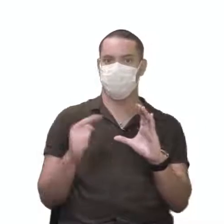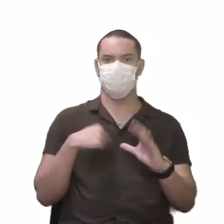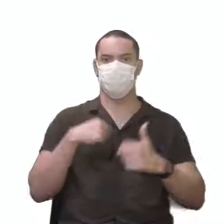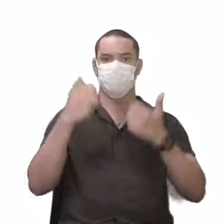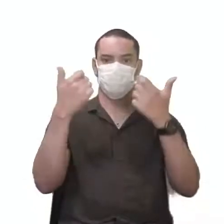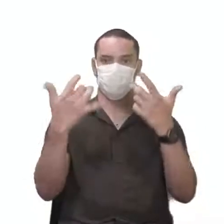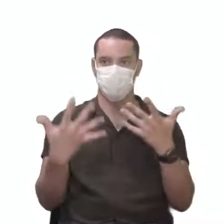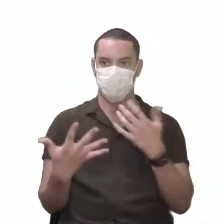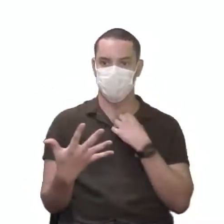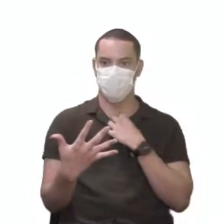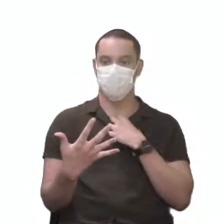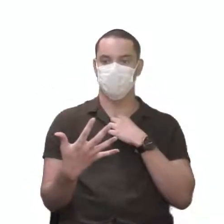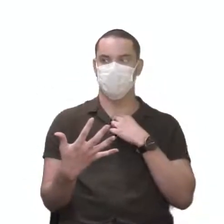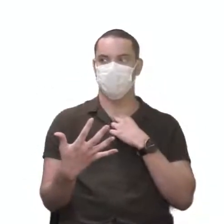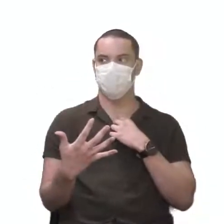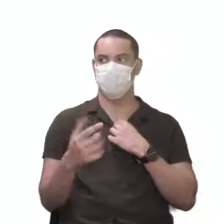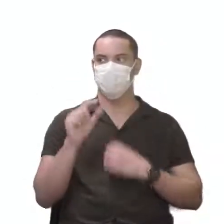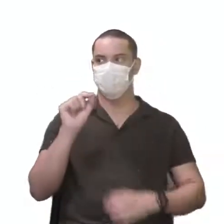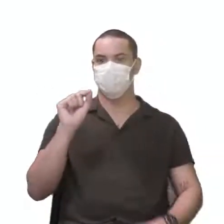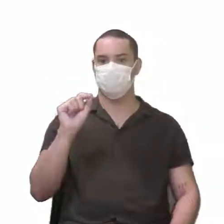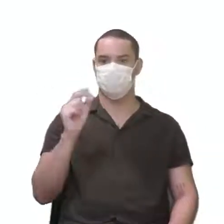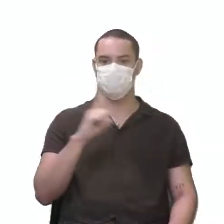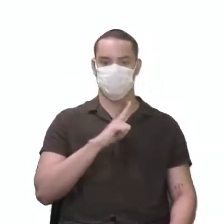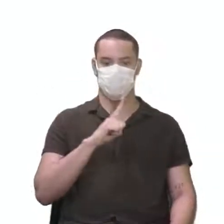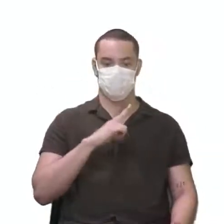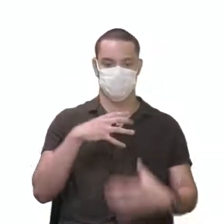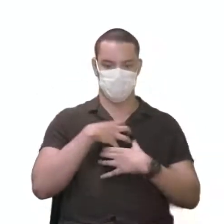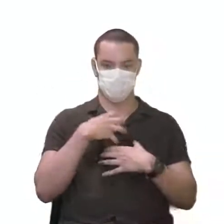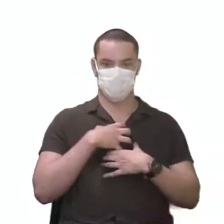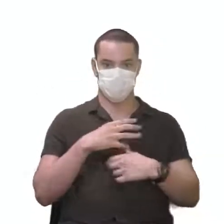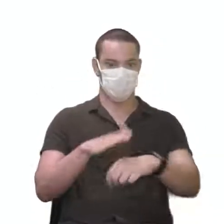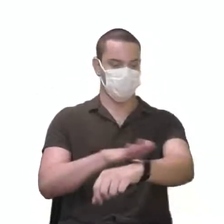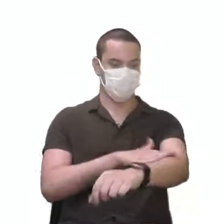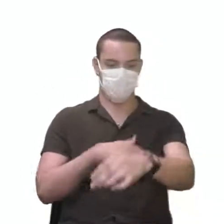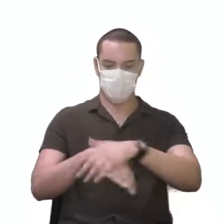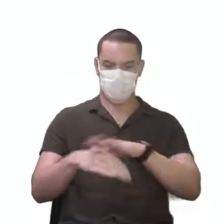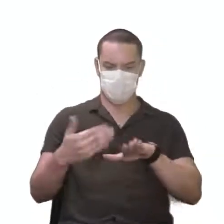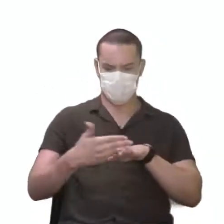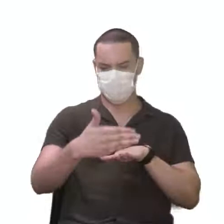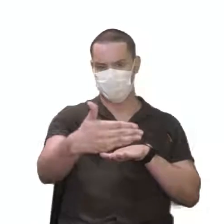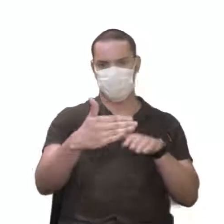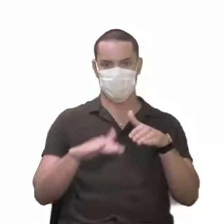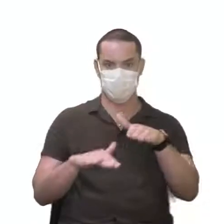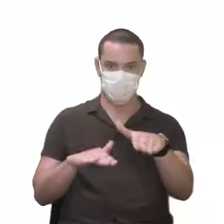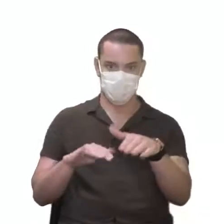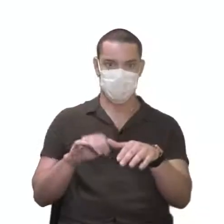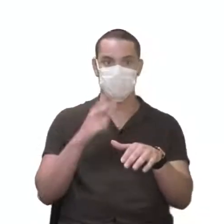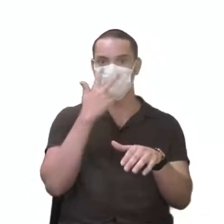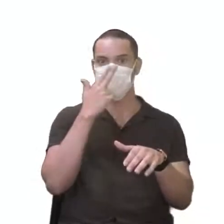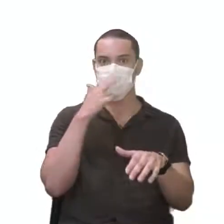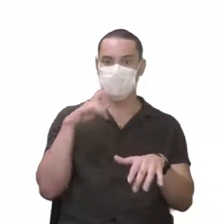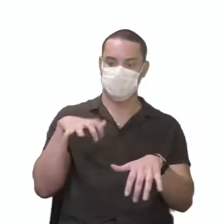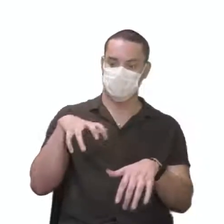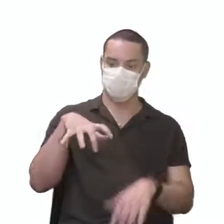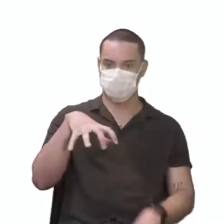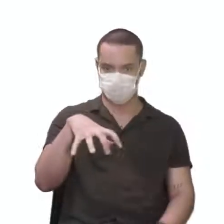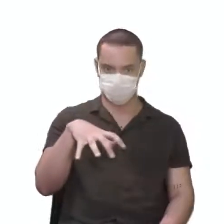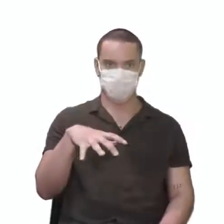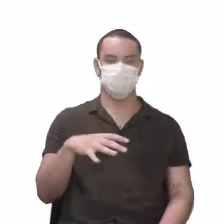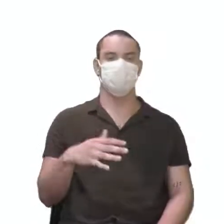falou daqueles indivíduos que têm o formato dos braços alongados, das pernas alongadas, que parecem aranhas, tá bom?